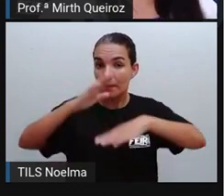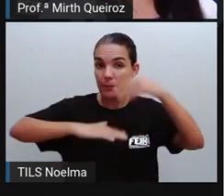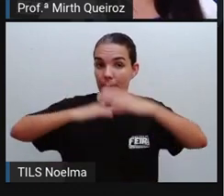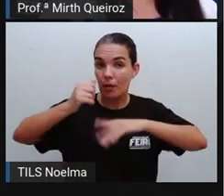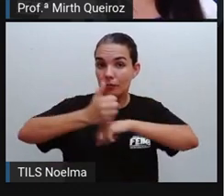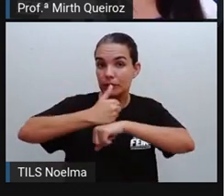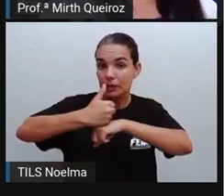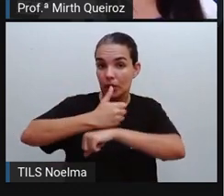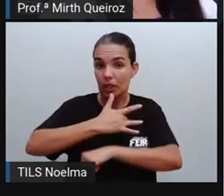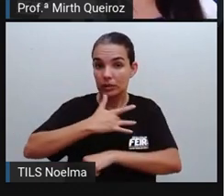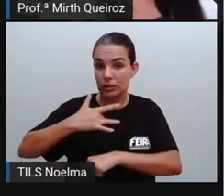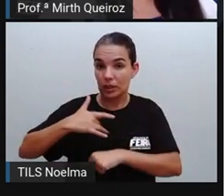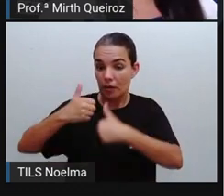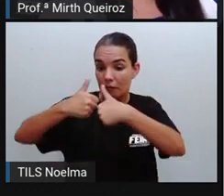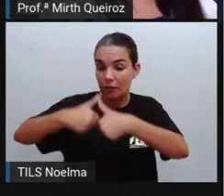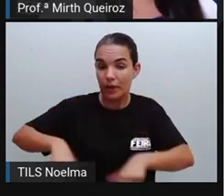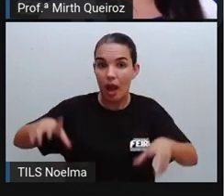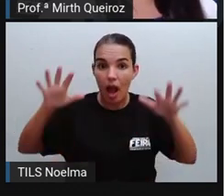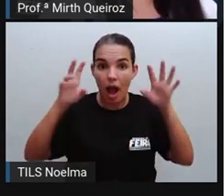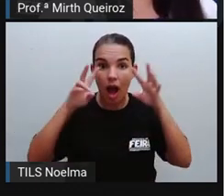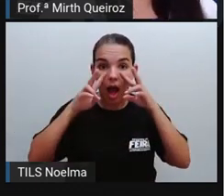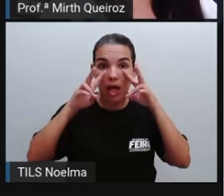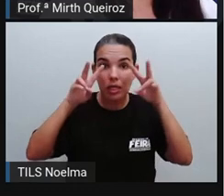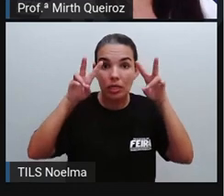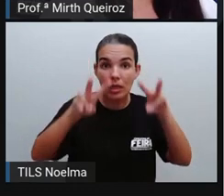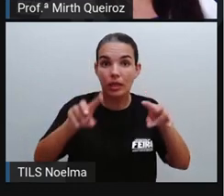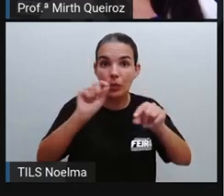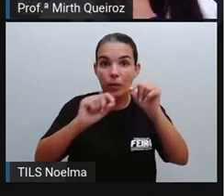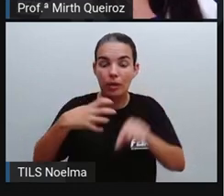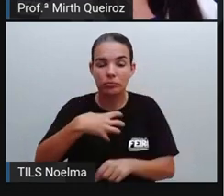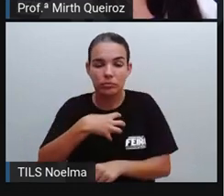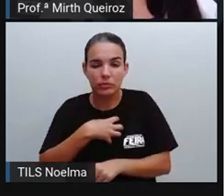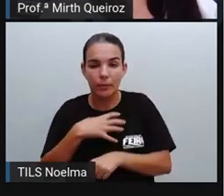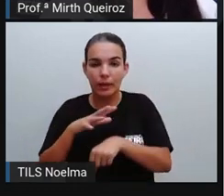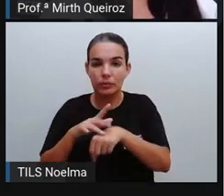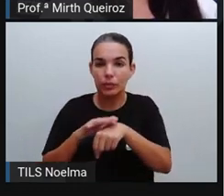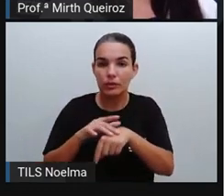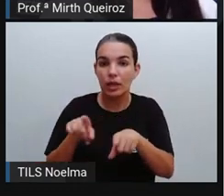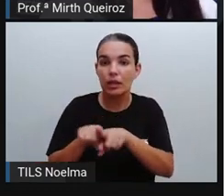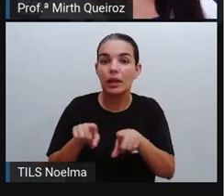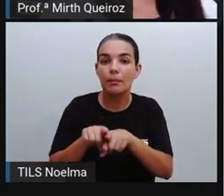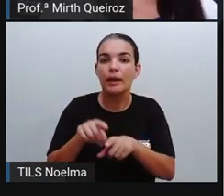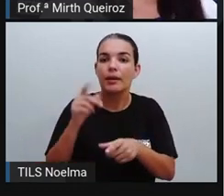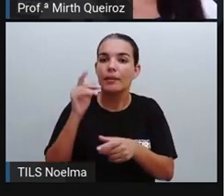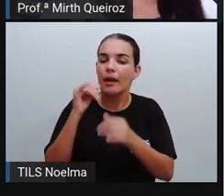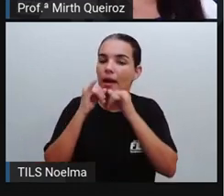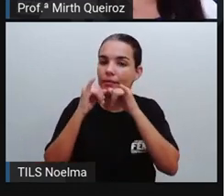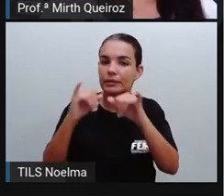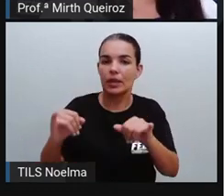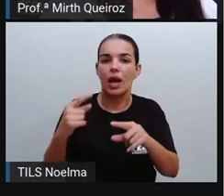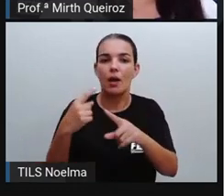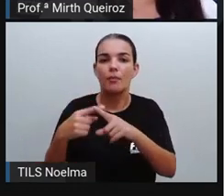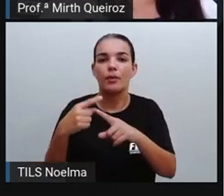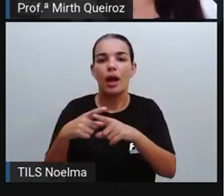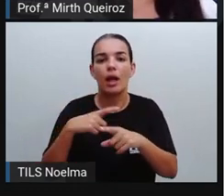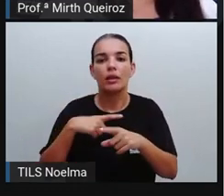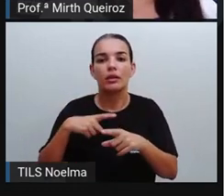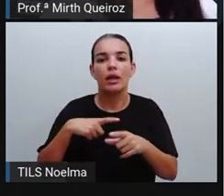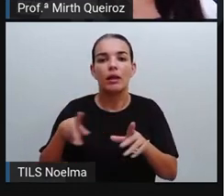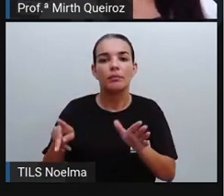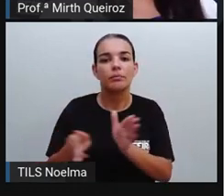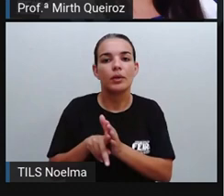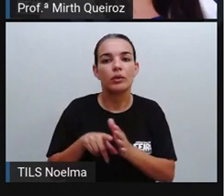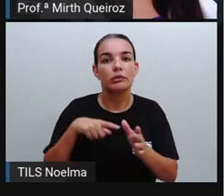saúde estejam atentos para os sintomas da doença e sua notificação. Pois é a partir dela que ações para